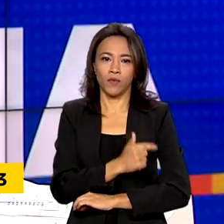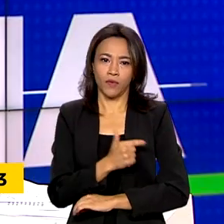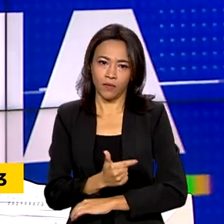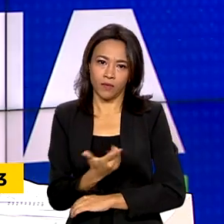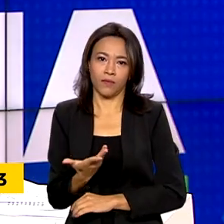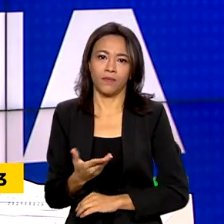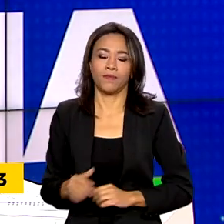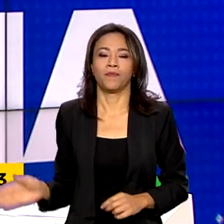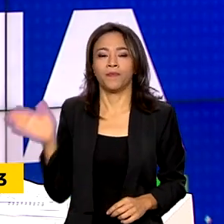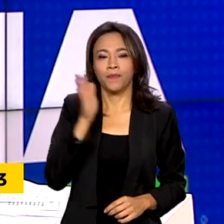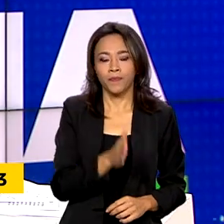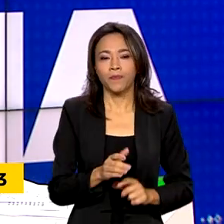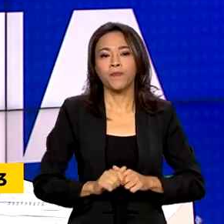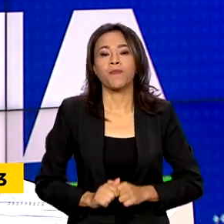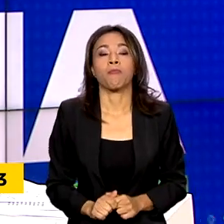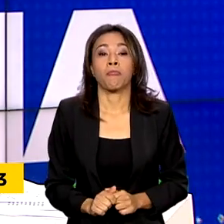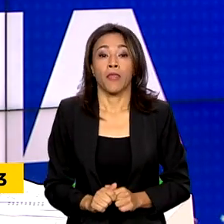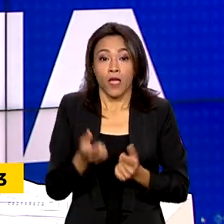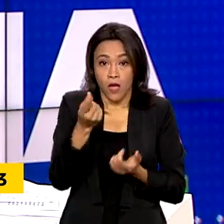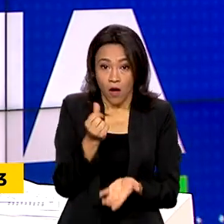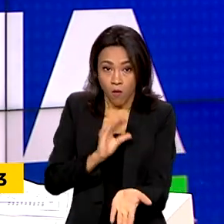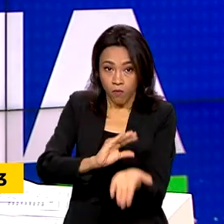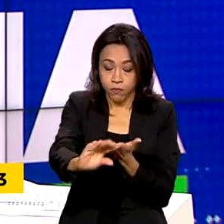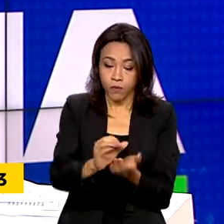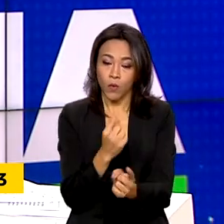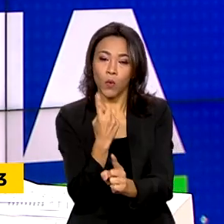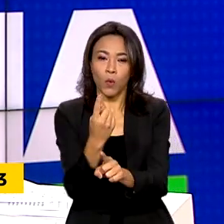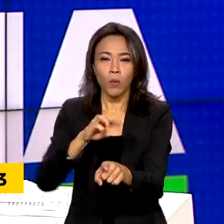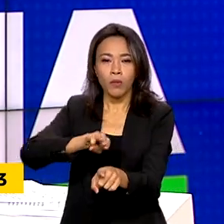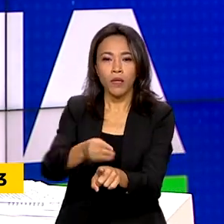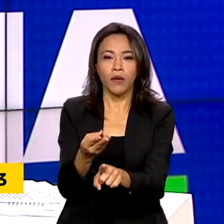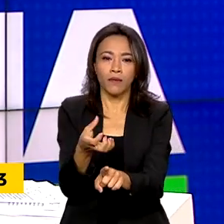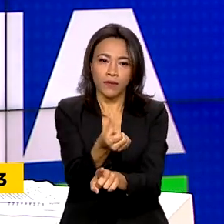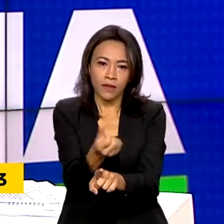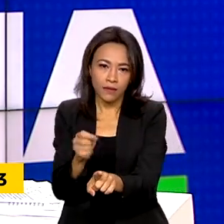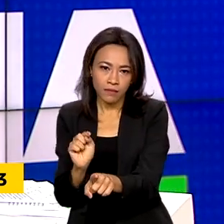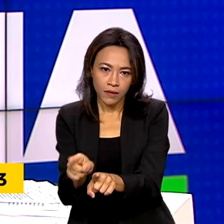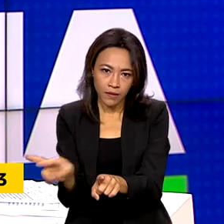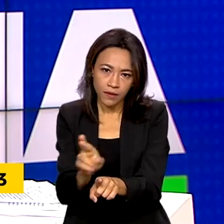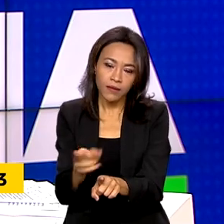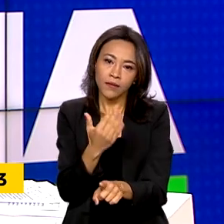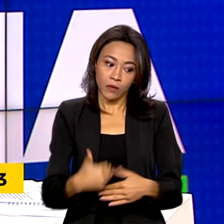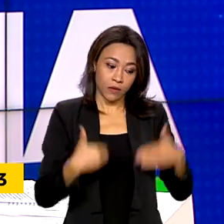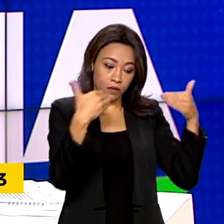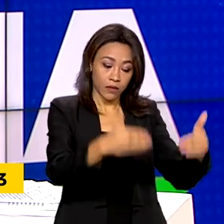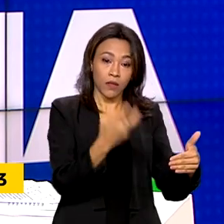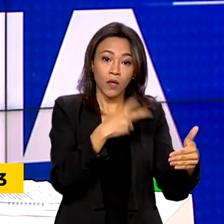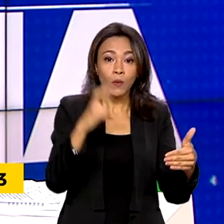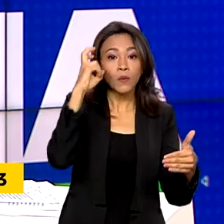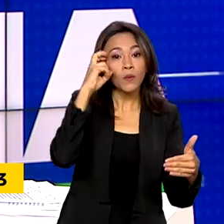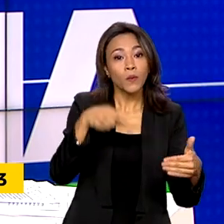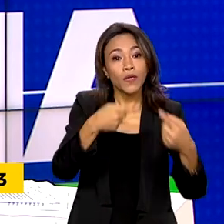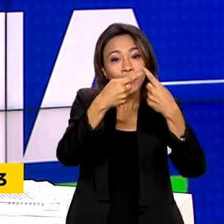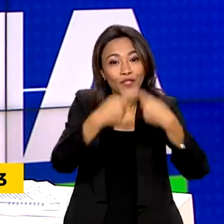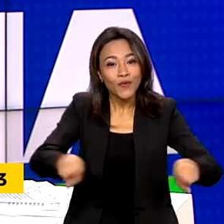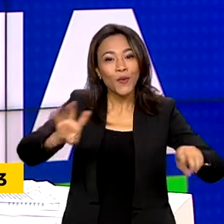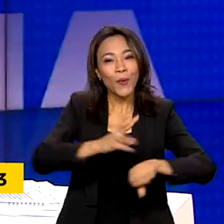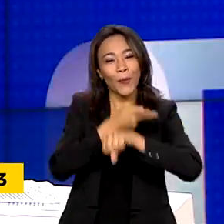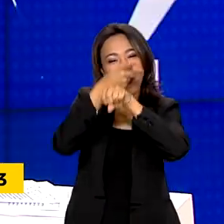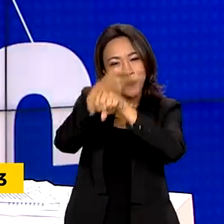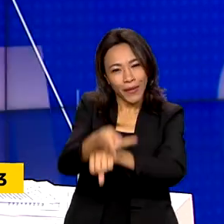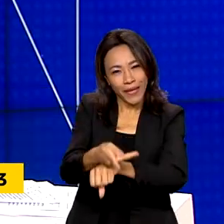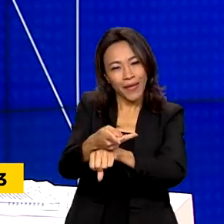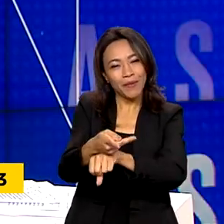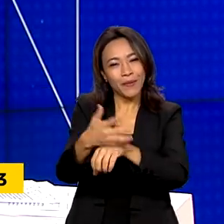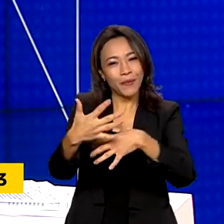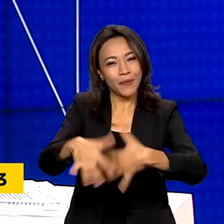Com recursos de 1 milhão e 600 mil reais, o Ministério da Cultura lançou o prêmio Pontos de Memória